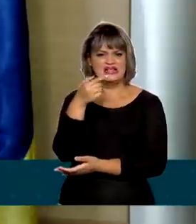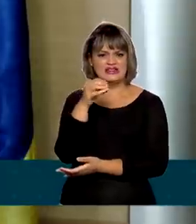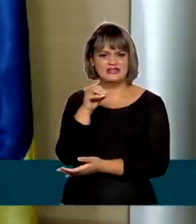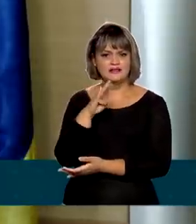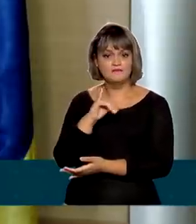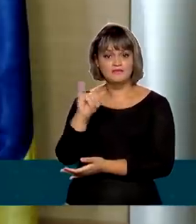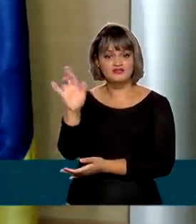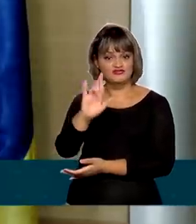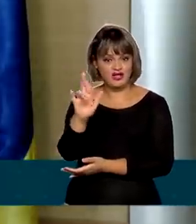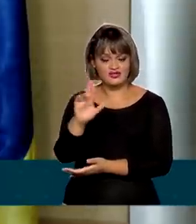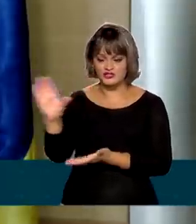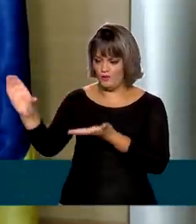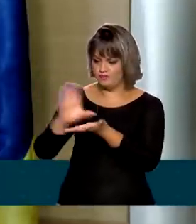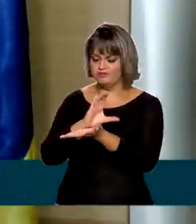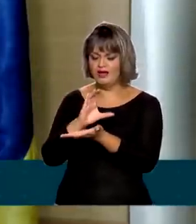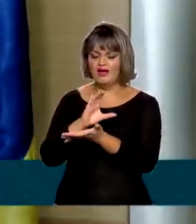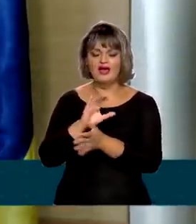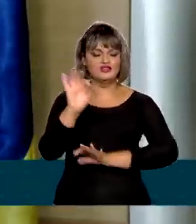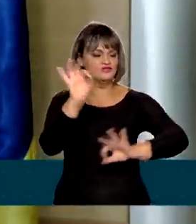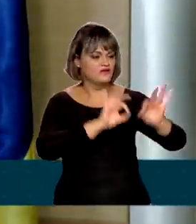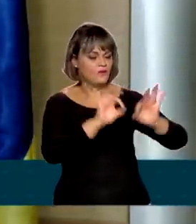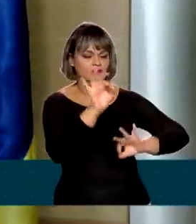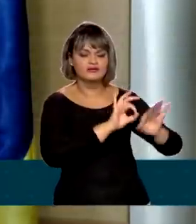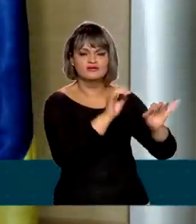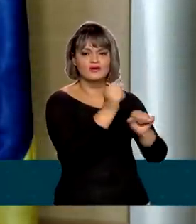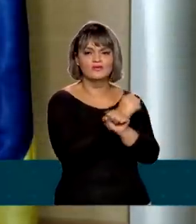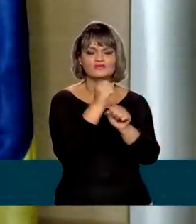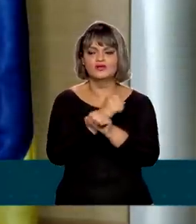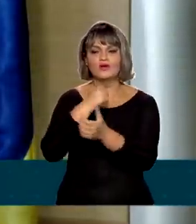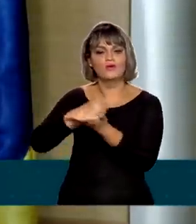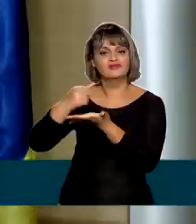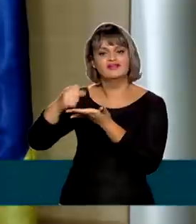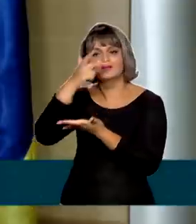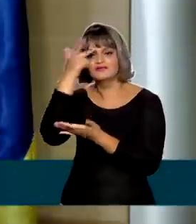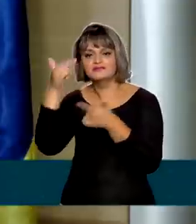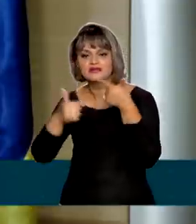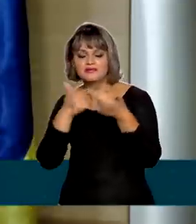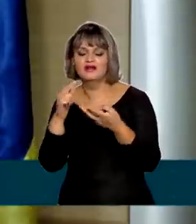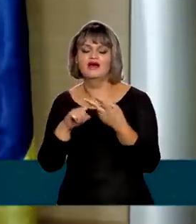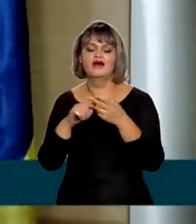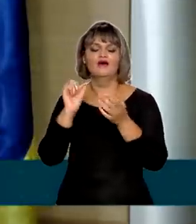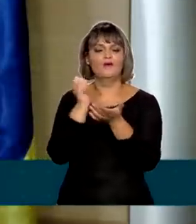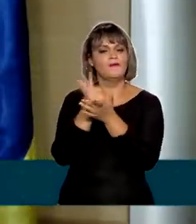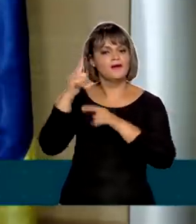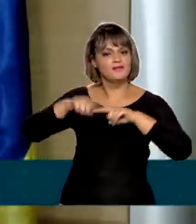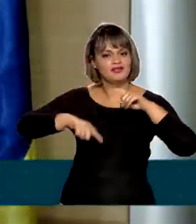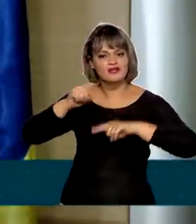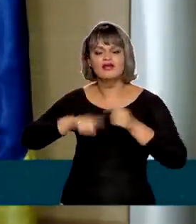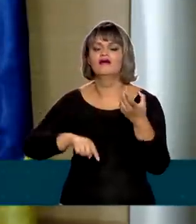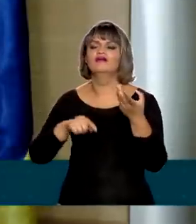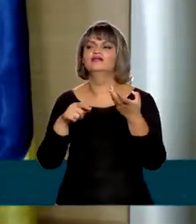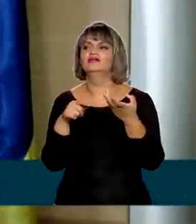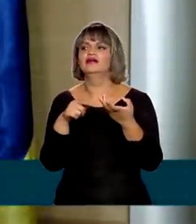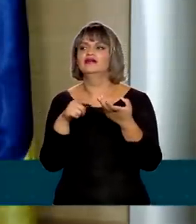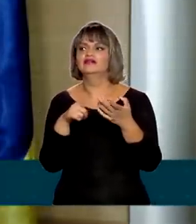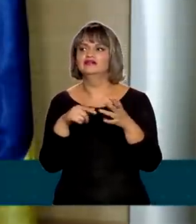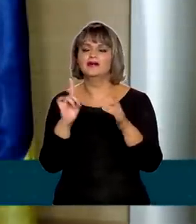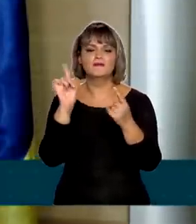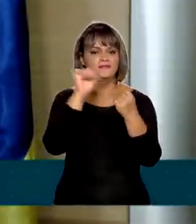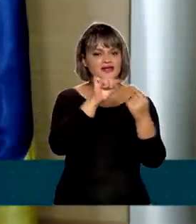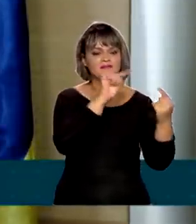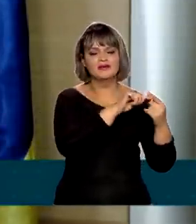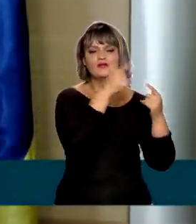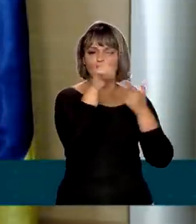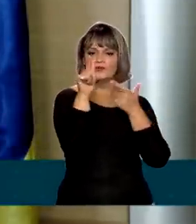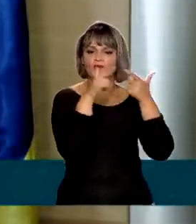de reais, começa a ter maturação na contratação de pessoas, na compra de material, no estabelecimento das metas de